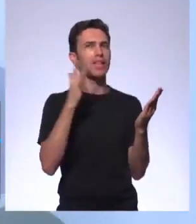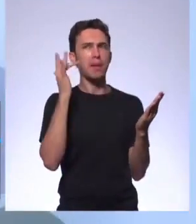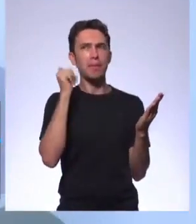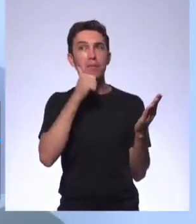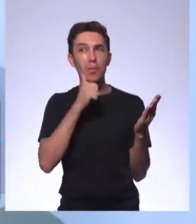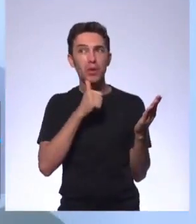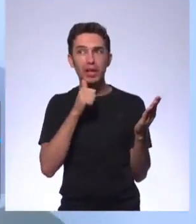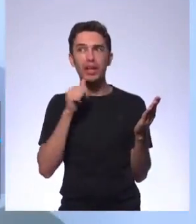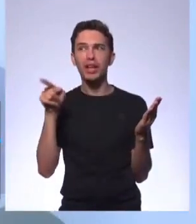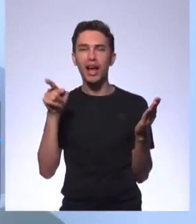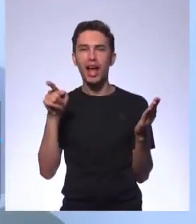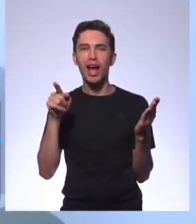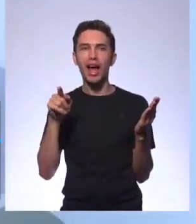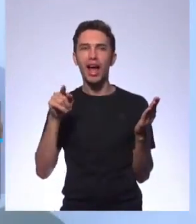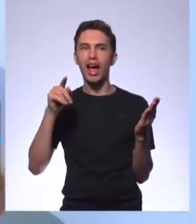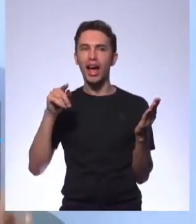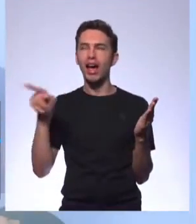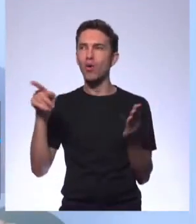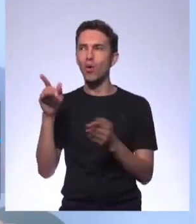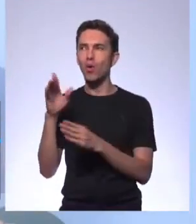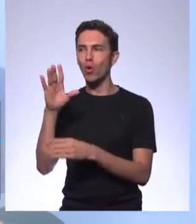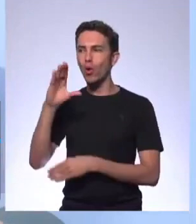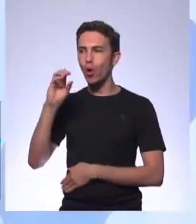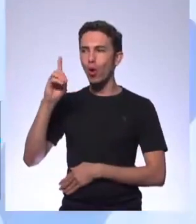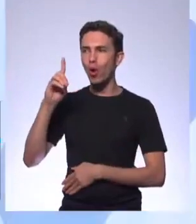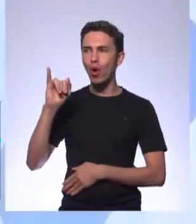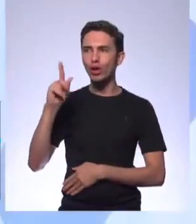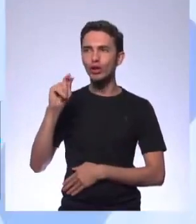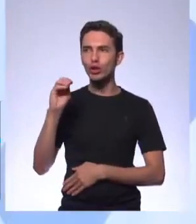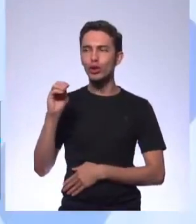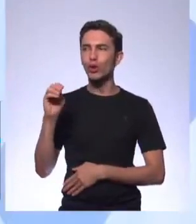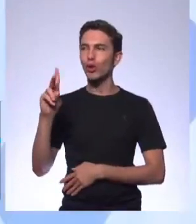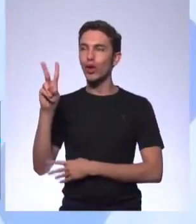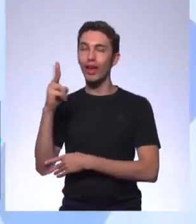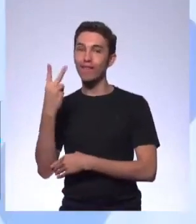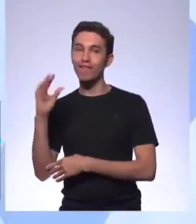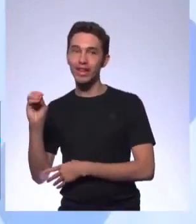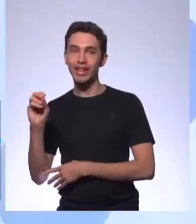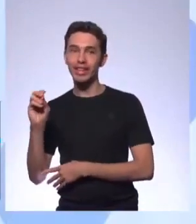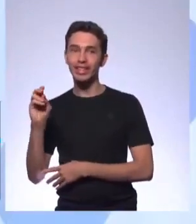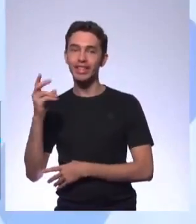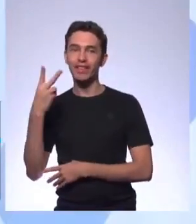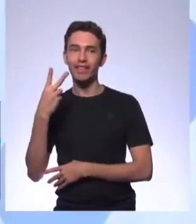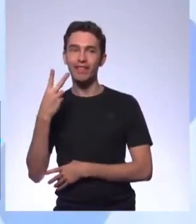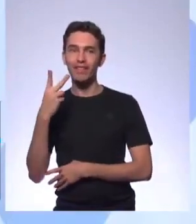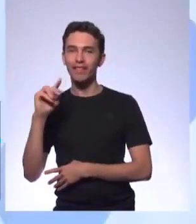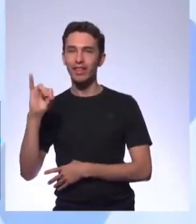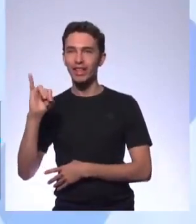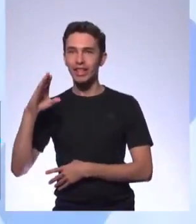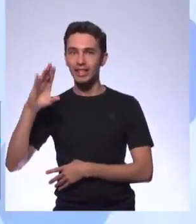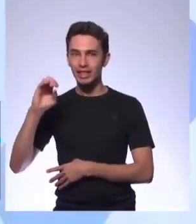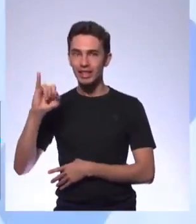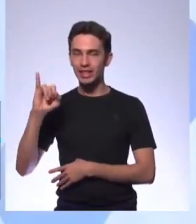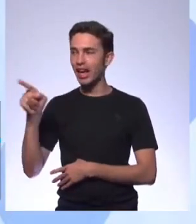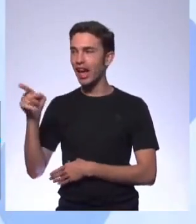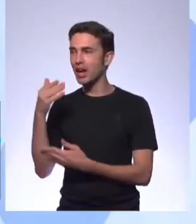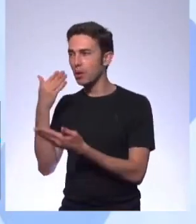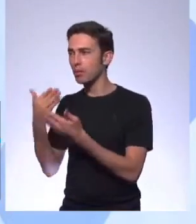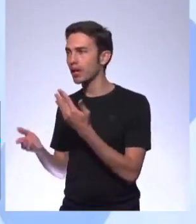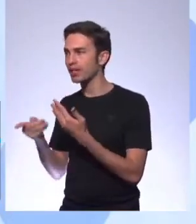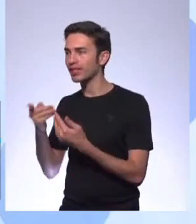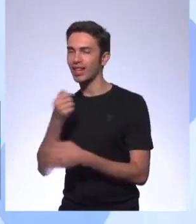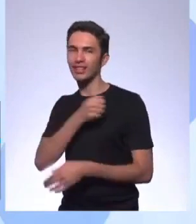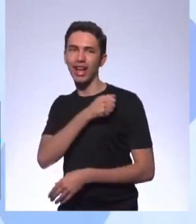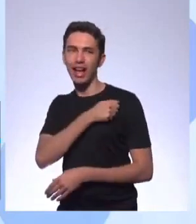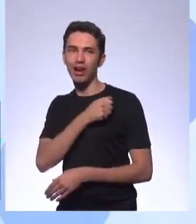mais até agora foi aí O Código da Vinte. eu... Olha, eu perdi o nome da luna. alguém aí que convence mais. chat, o chat, ele correu, eu perdi o nome da